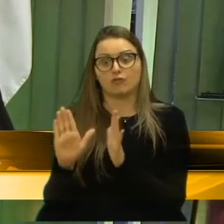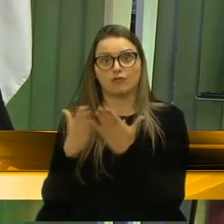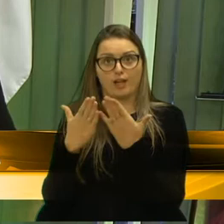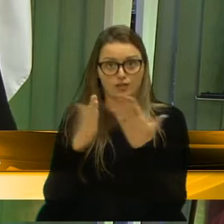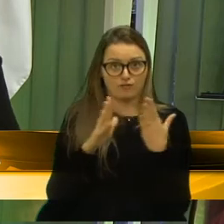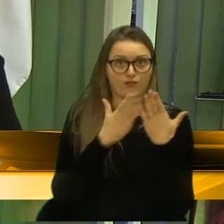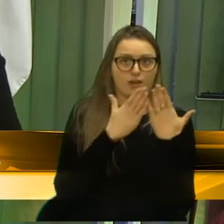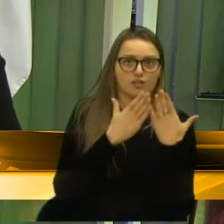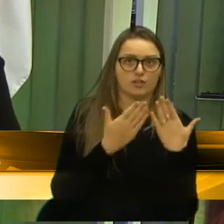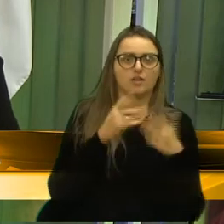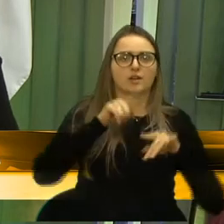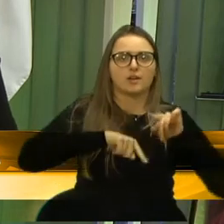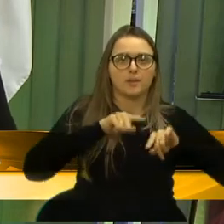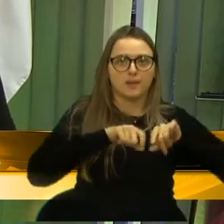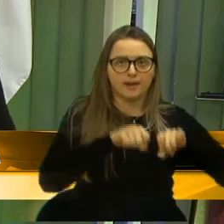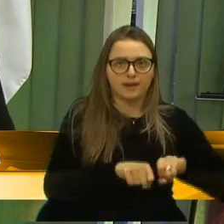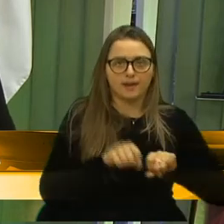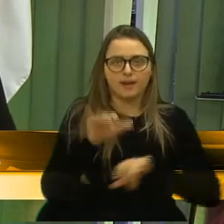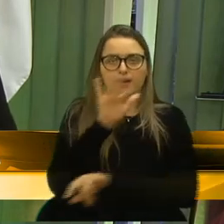desde os supermercados,